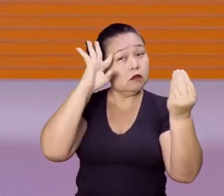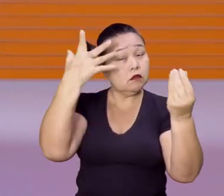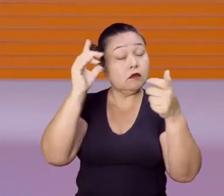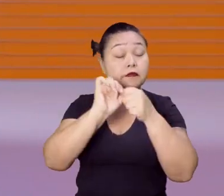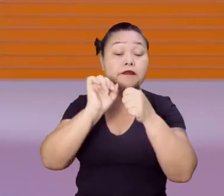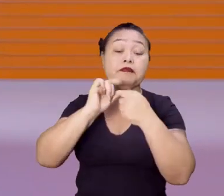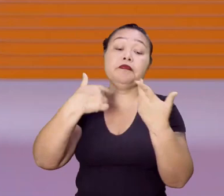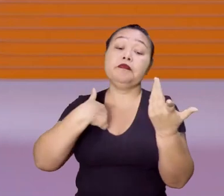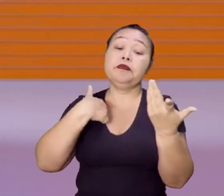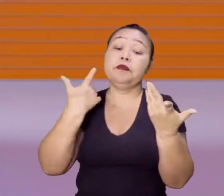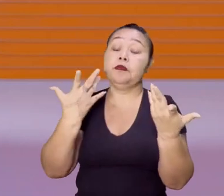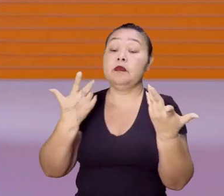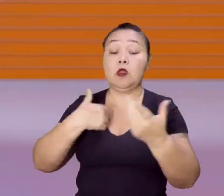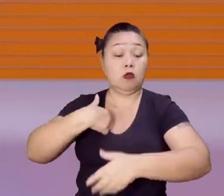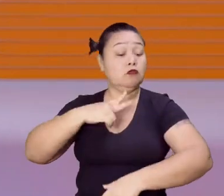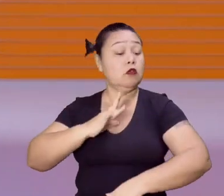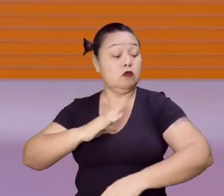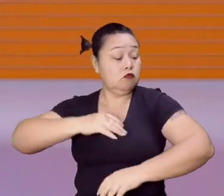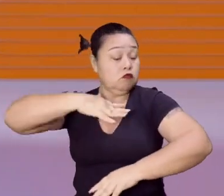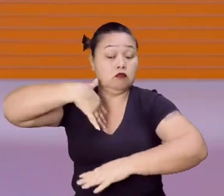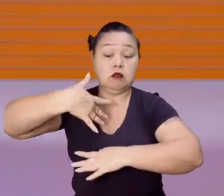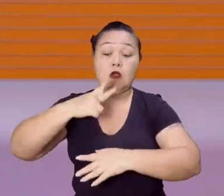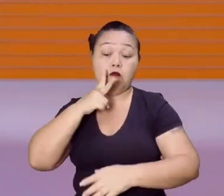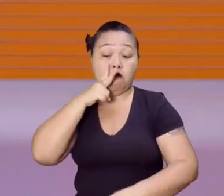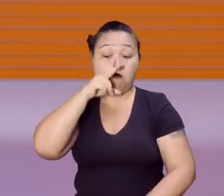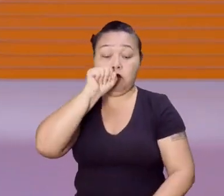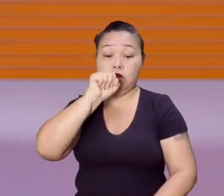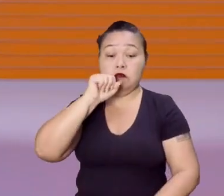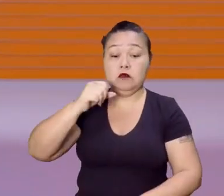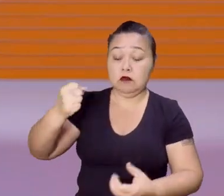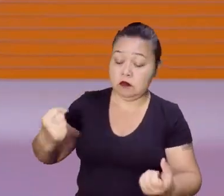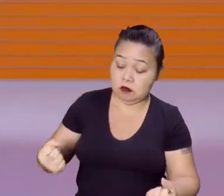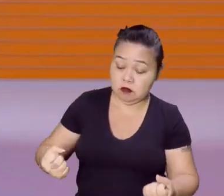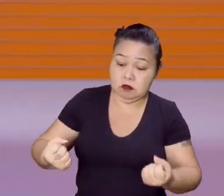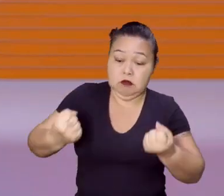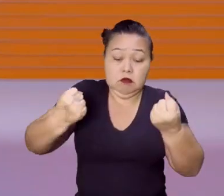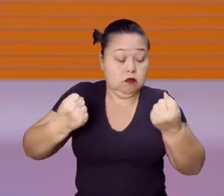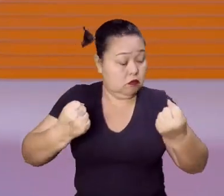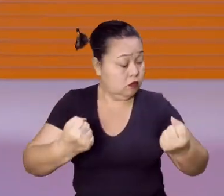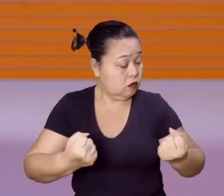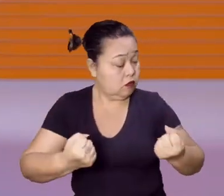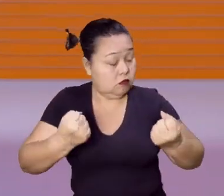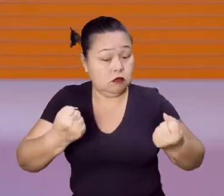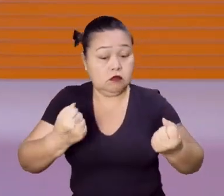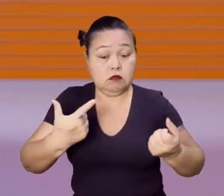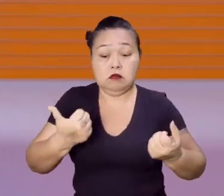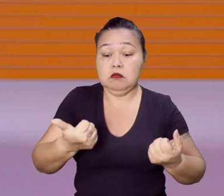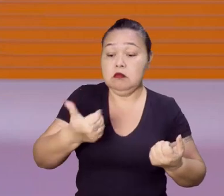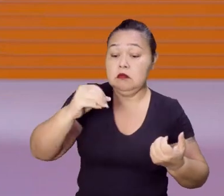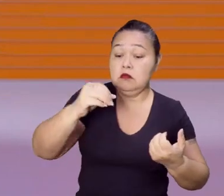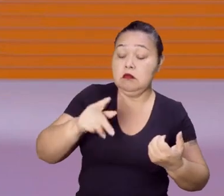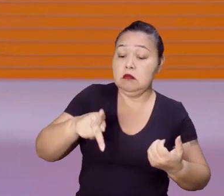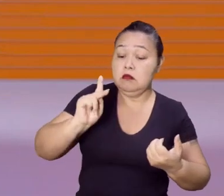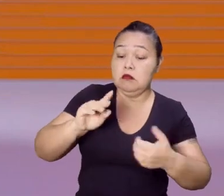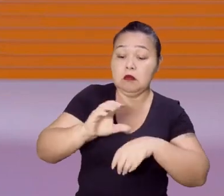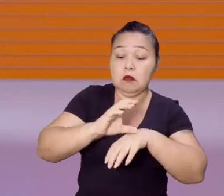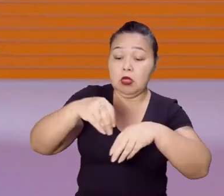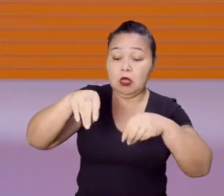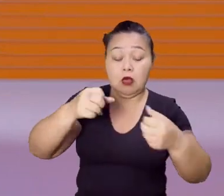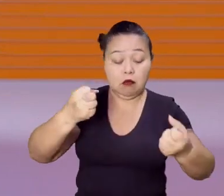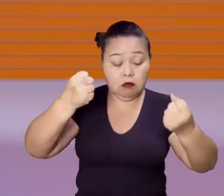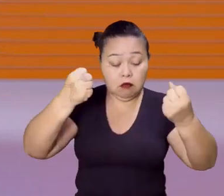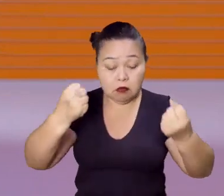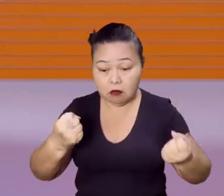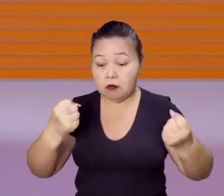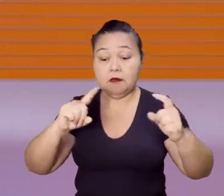né? Não basta ser grande, forte, para carregar 10 sacos de cimento. Não é mais